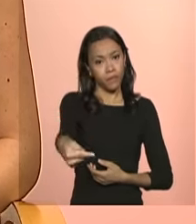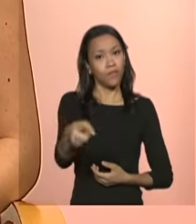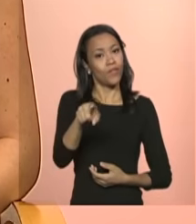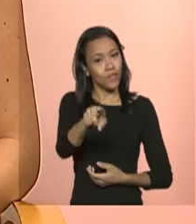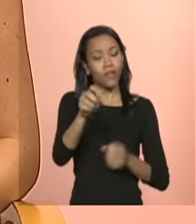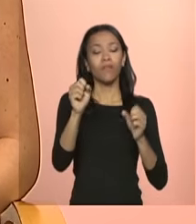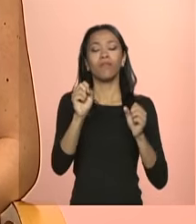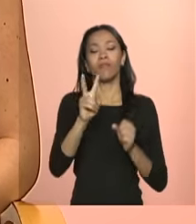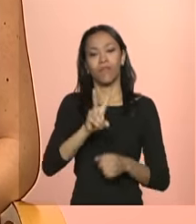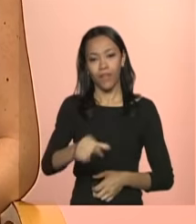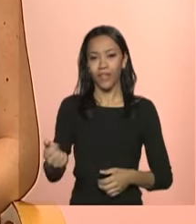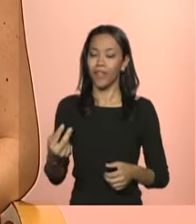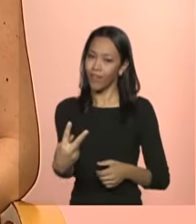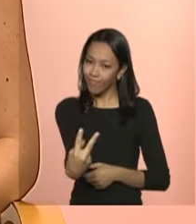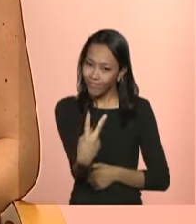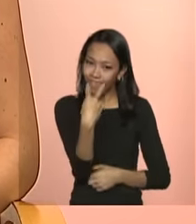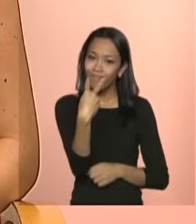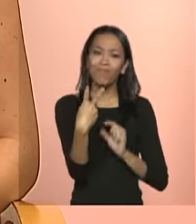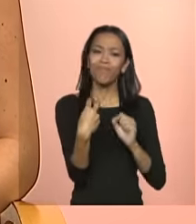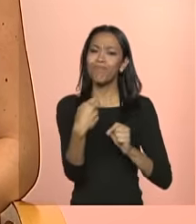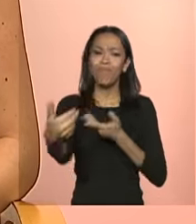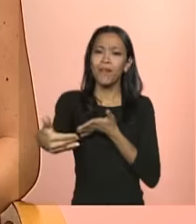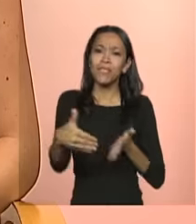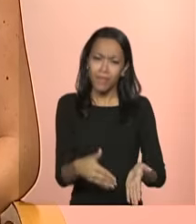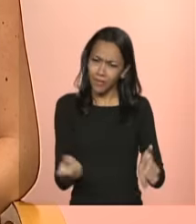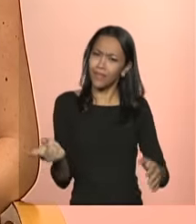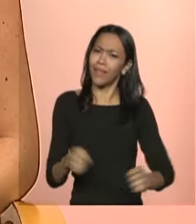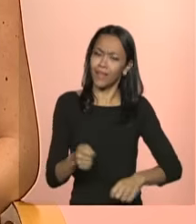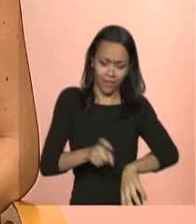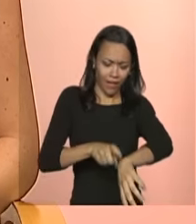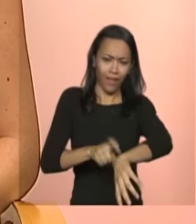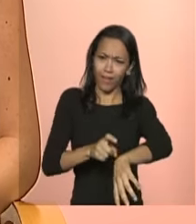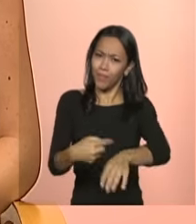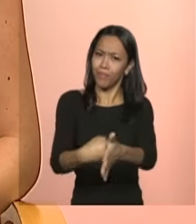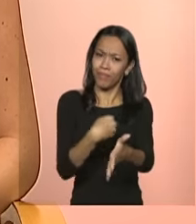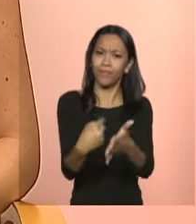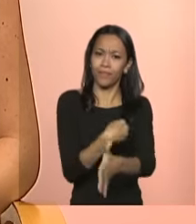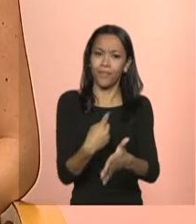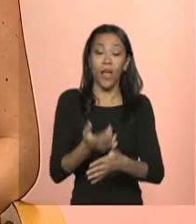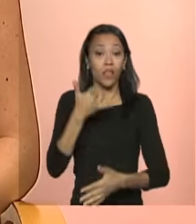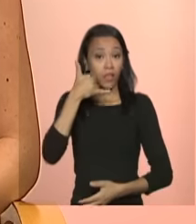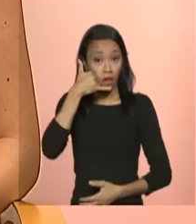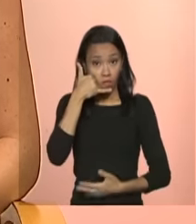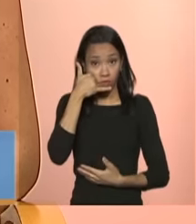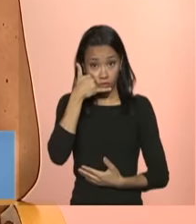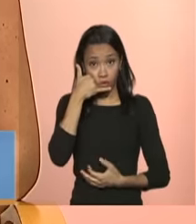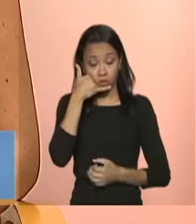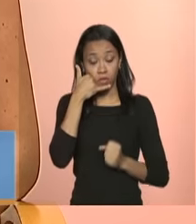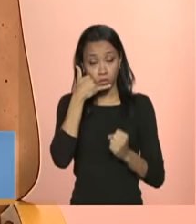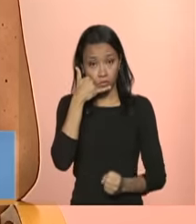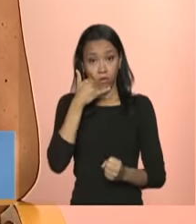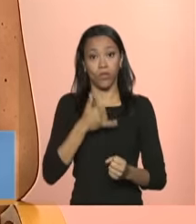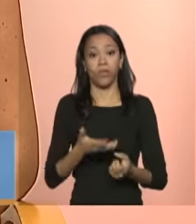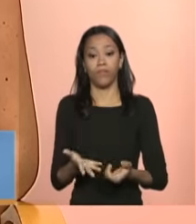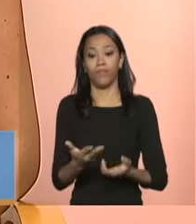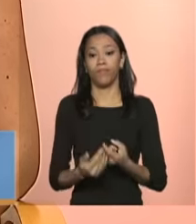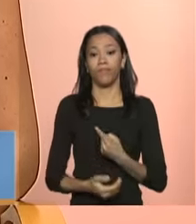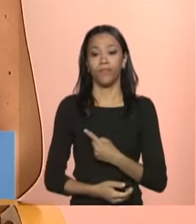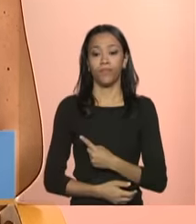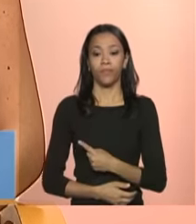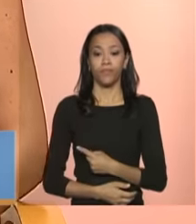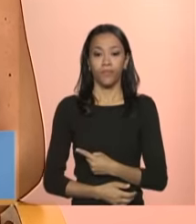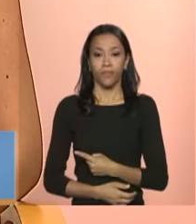vai estar aqui com a gente participando ainda dá tempo de fazer a sua pergunta os telefones da NBR são 0 operadora 61